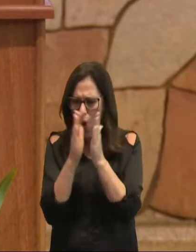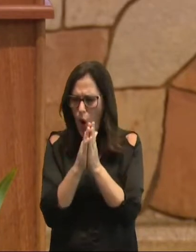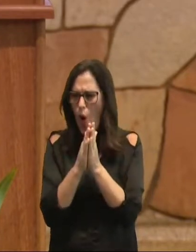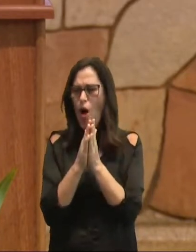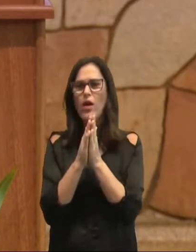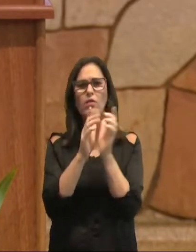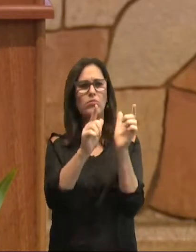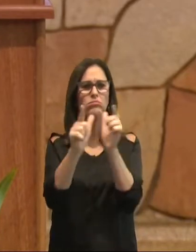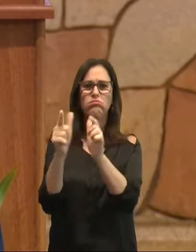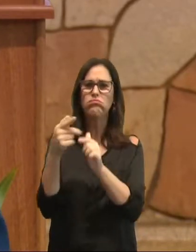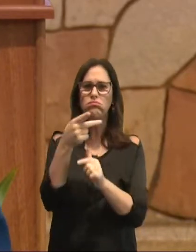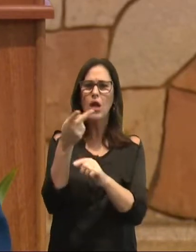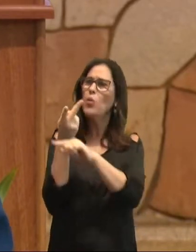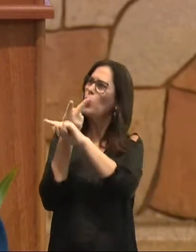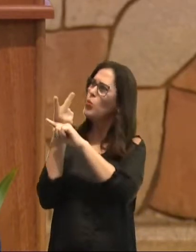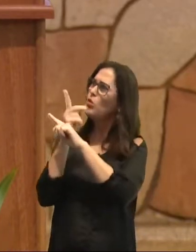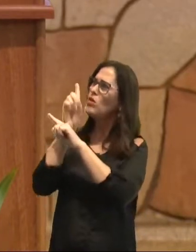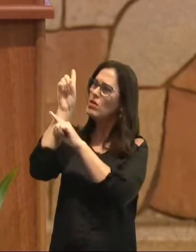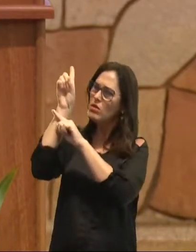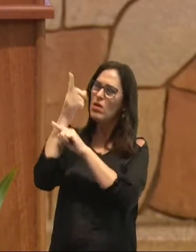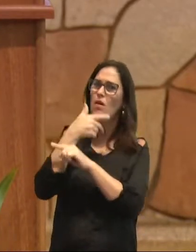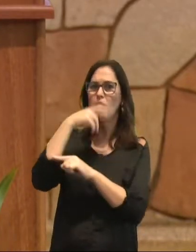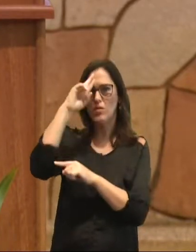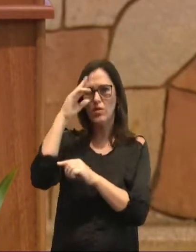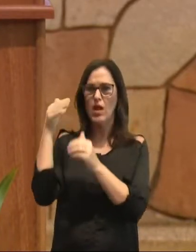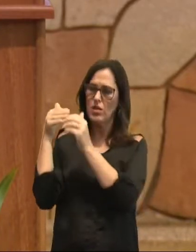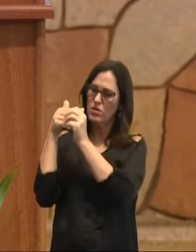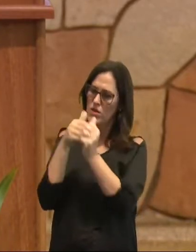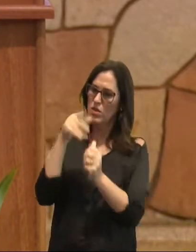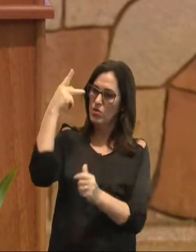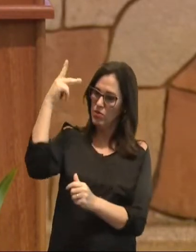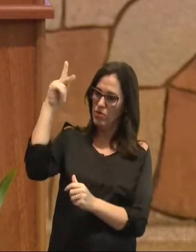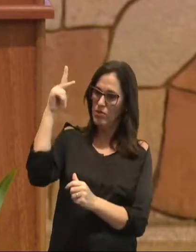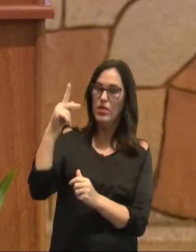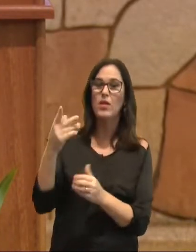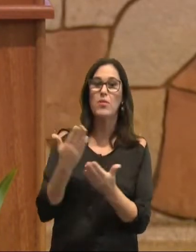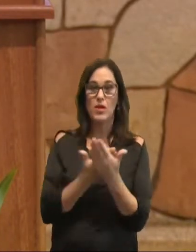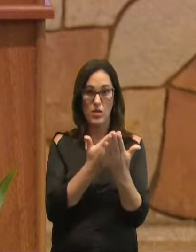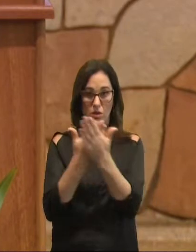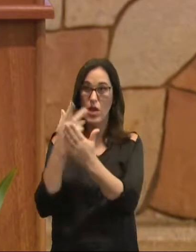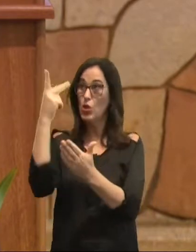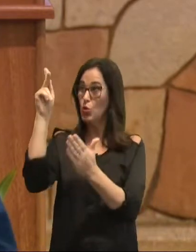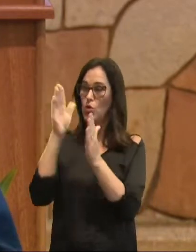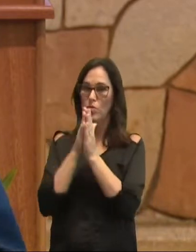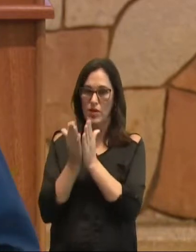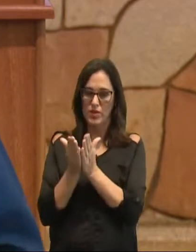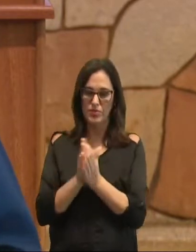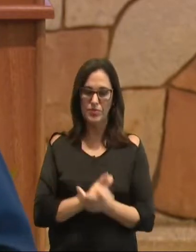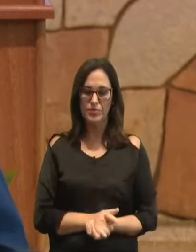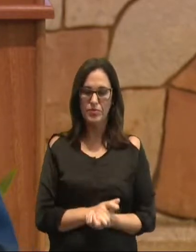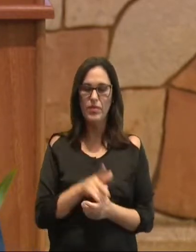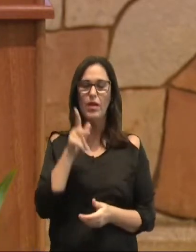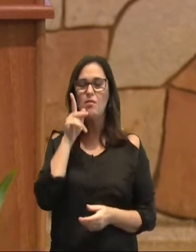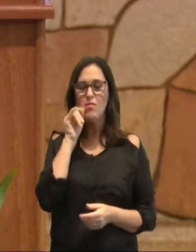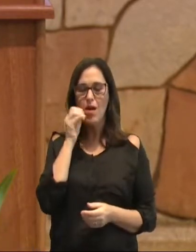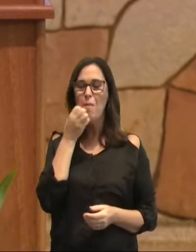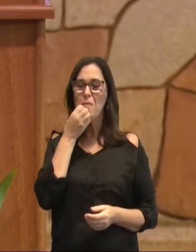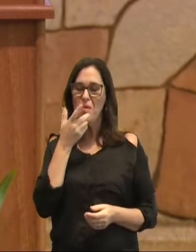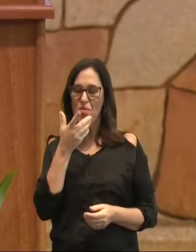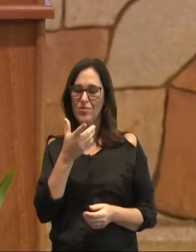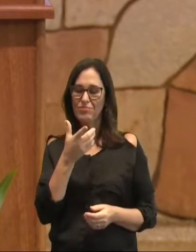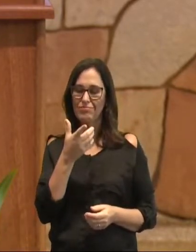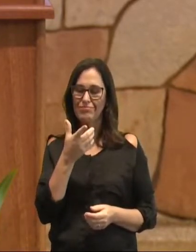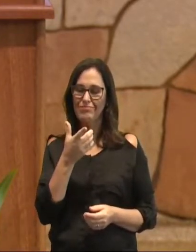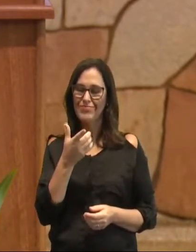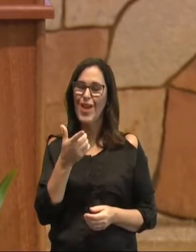você está e busque agora o Senhor e a direção dele para esse estudo da sua palavra. Pai, que bom que estamos,